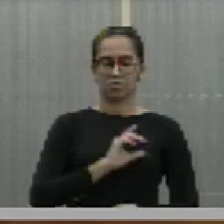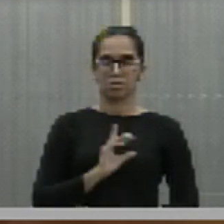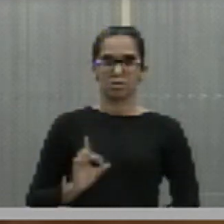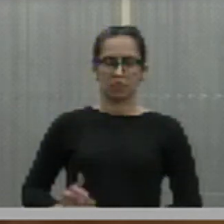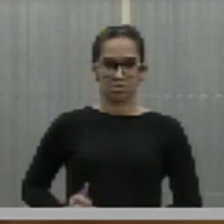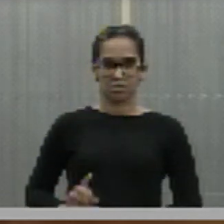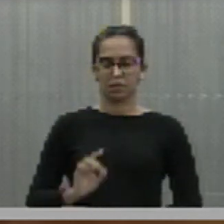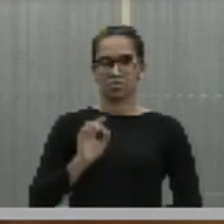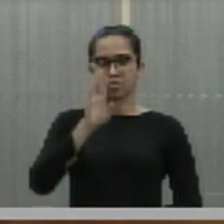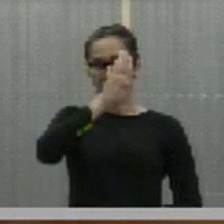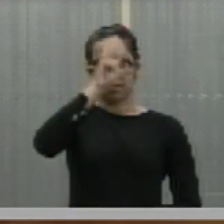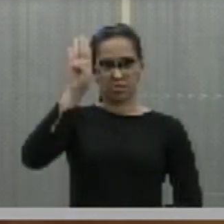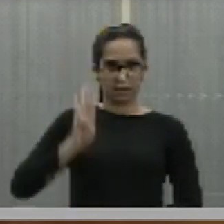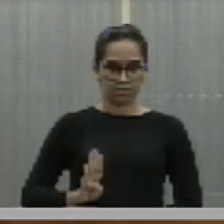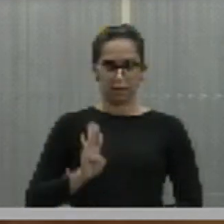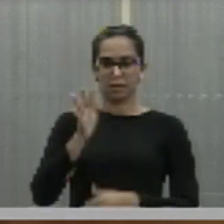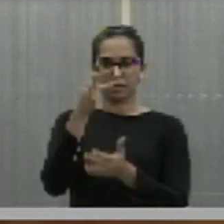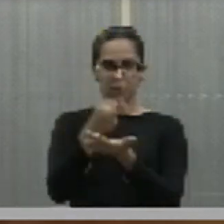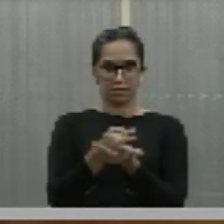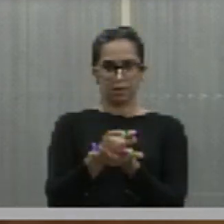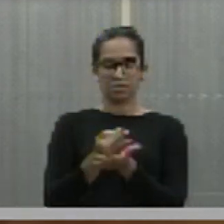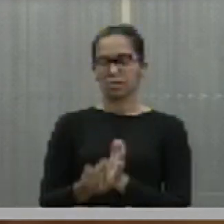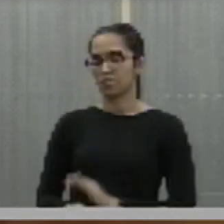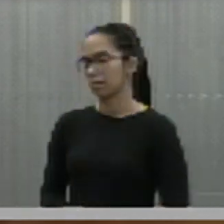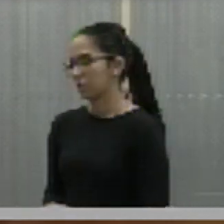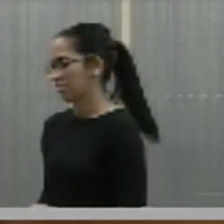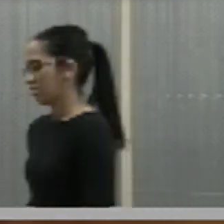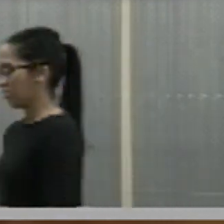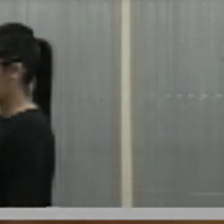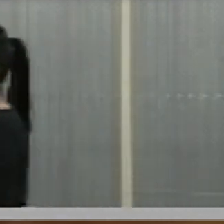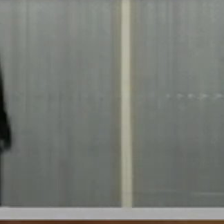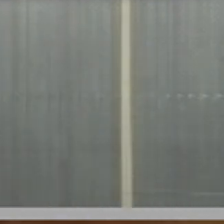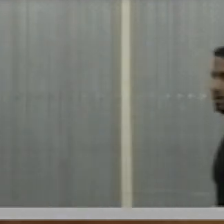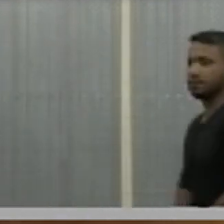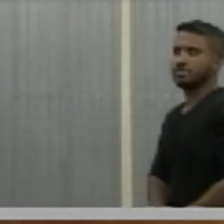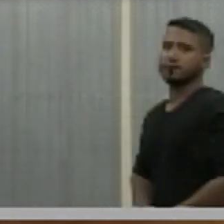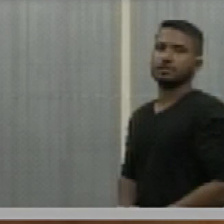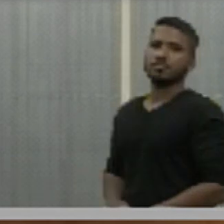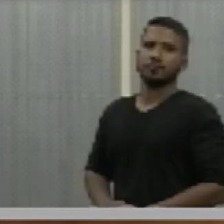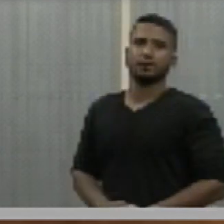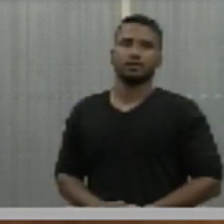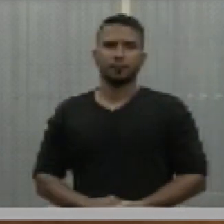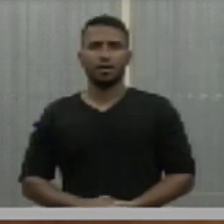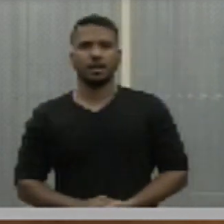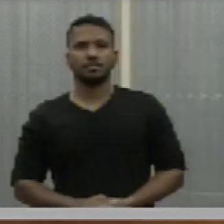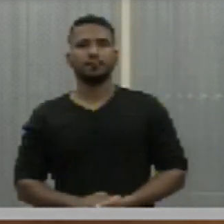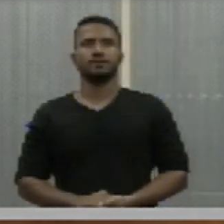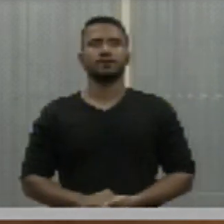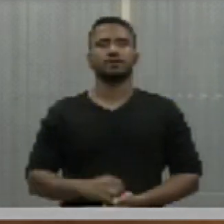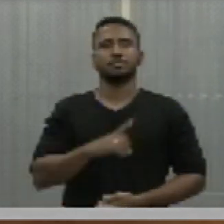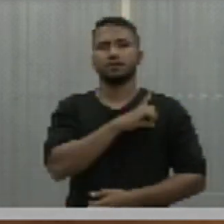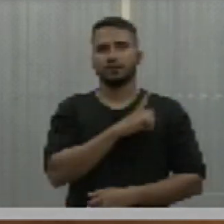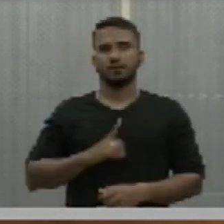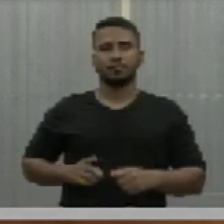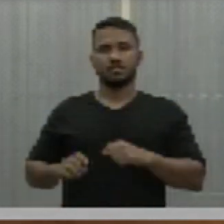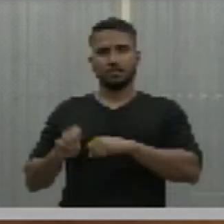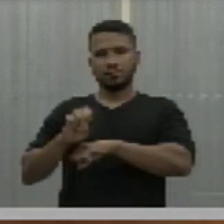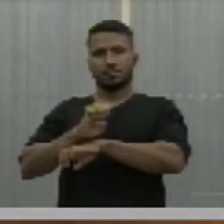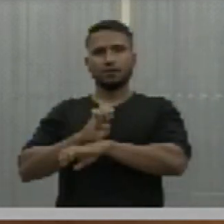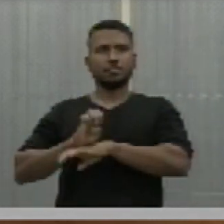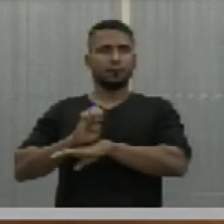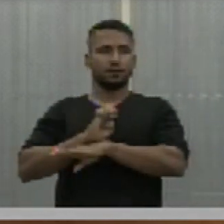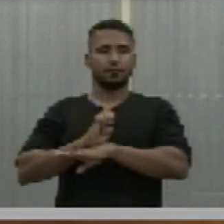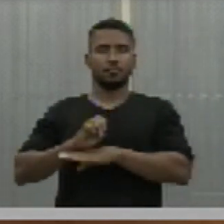Deputada Bárbara do Firmino, ausente. Deputada Elisângela Moura, como